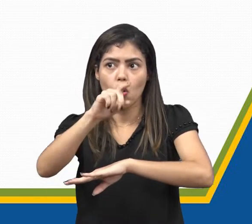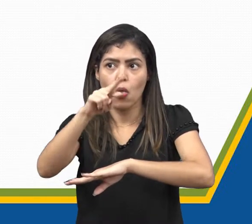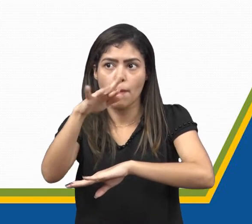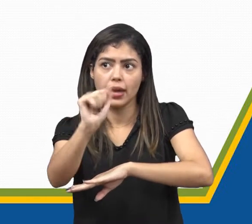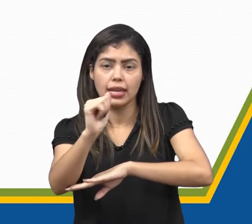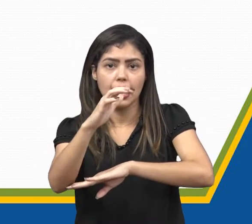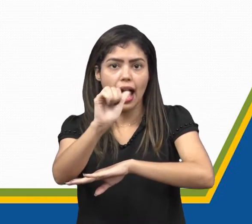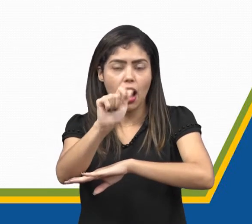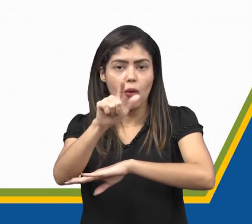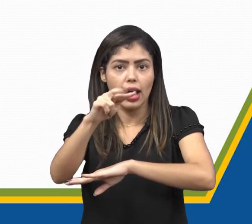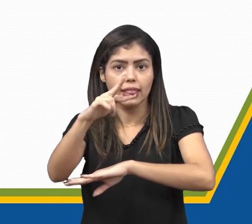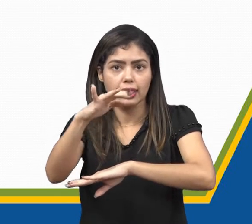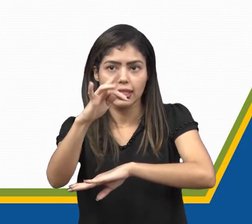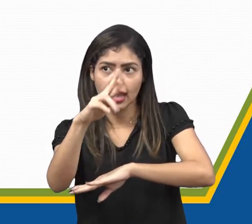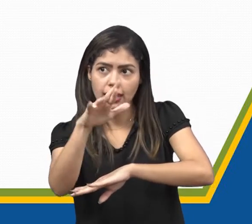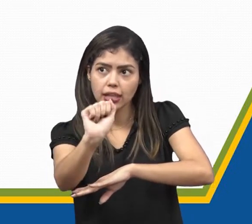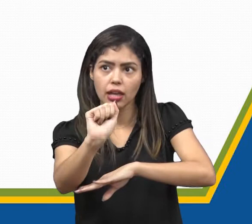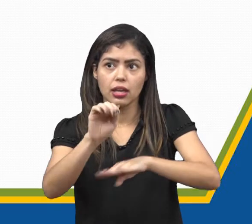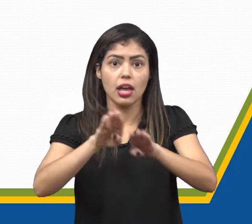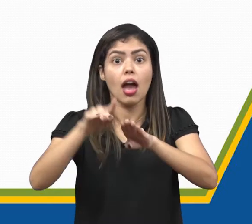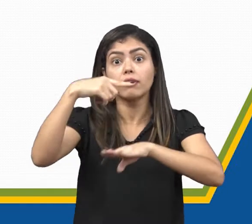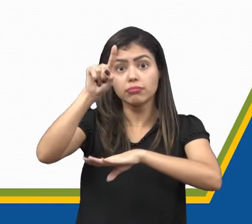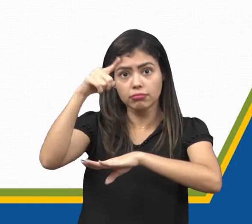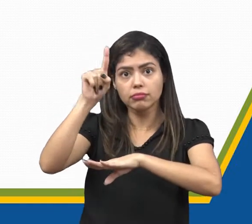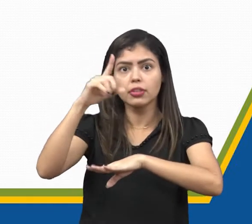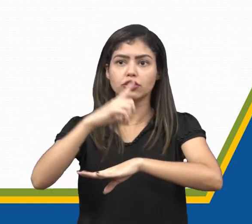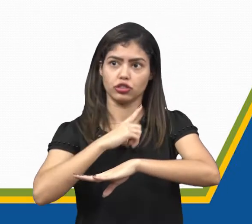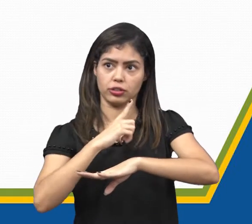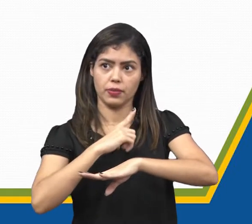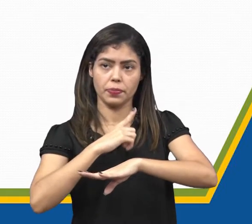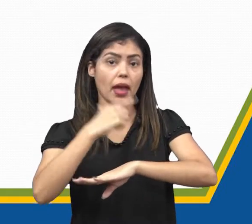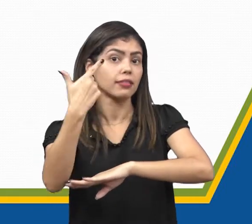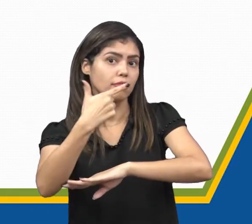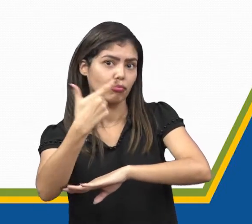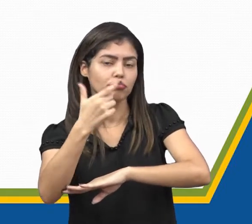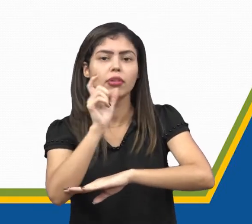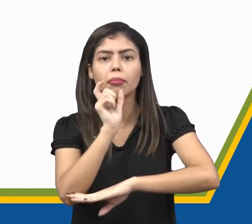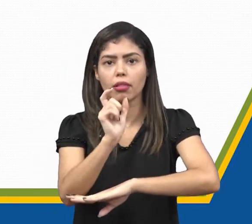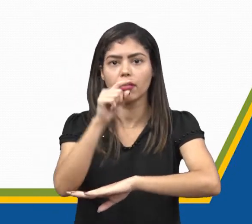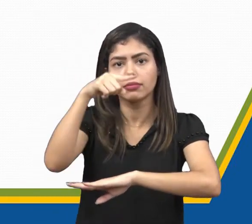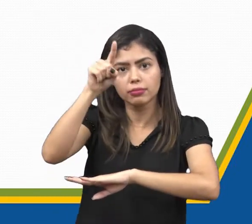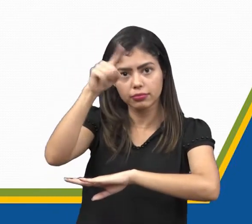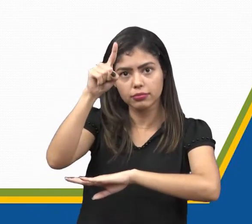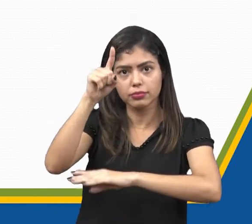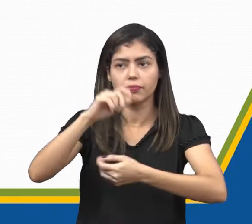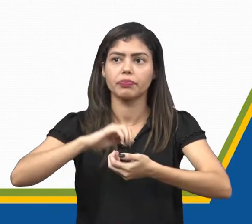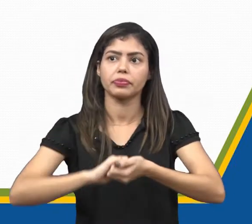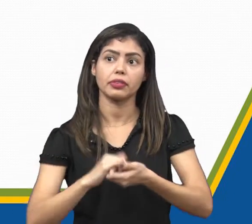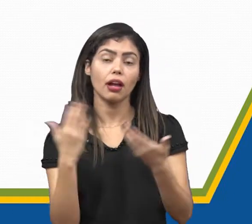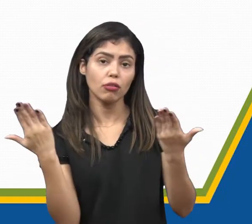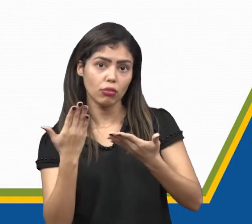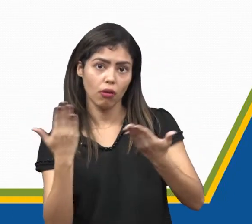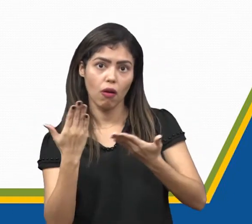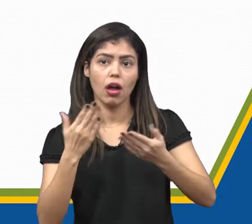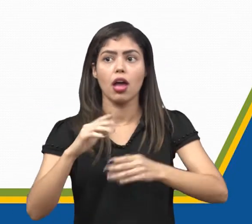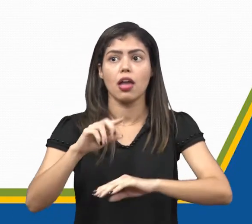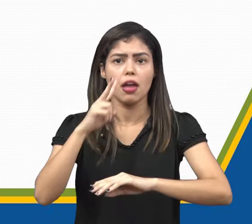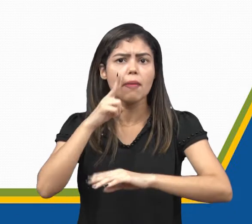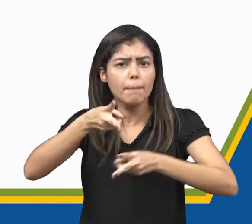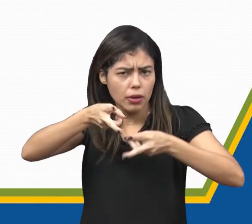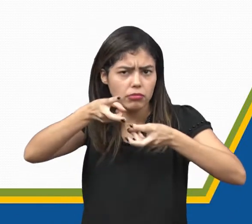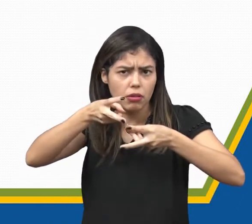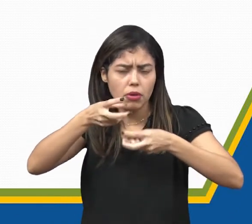alcateia, eram palavras acentuadas. A segunda sílaba dessas palavras era acentuada. Agora, nós podemos